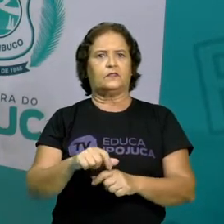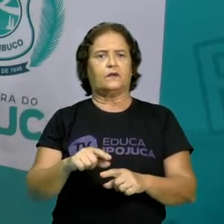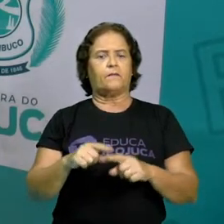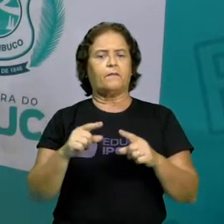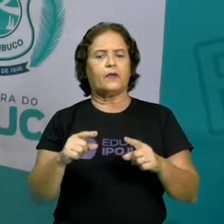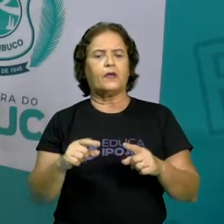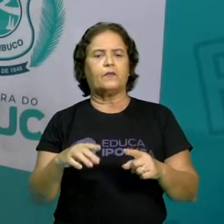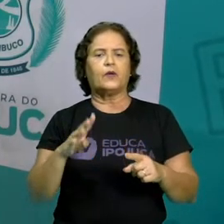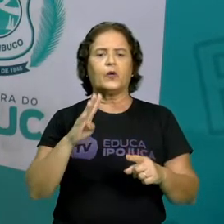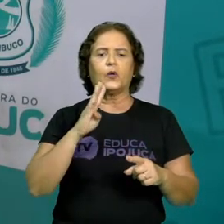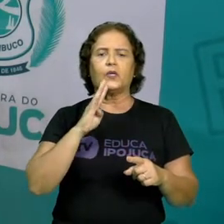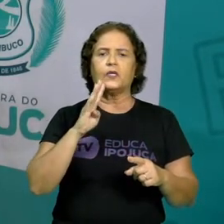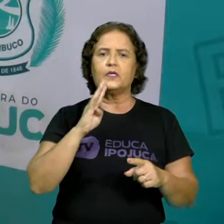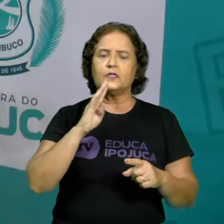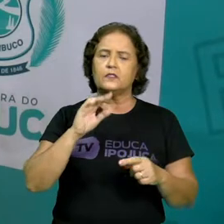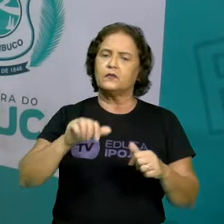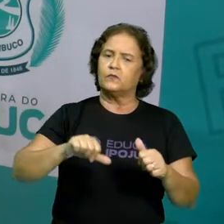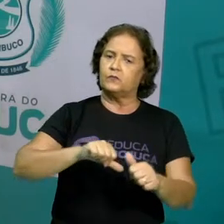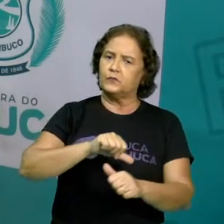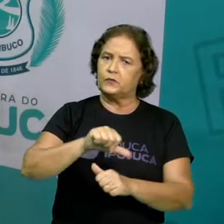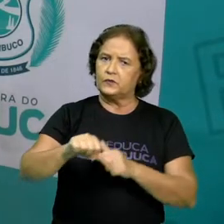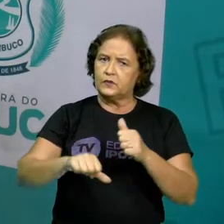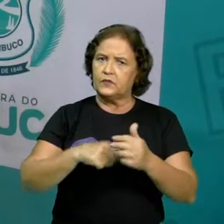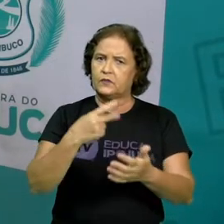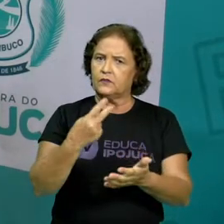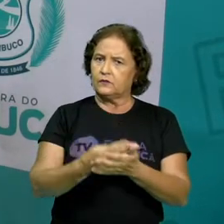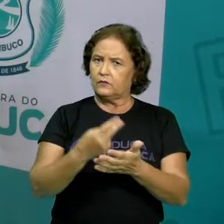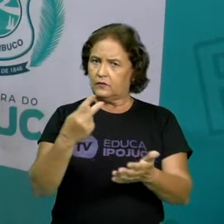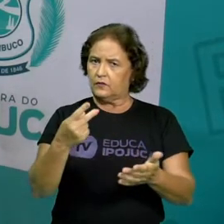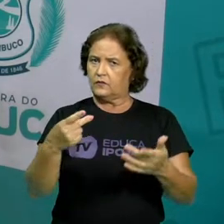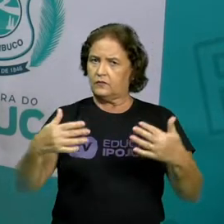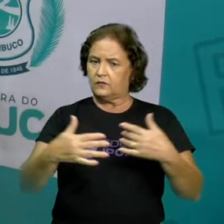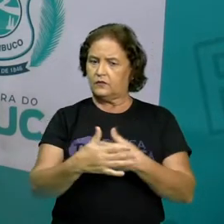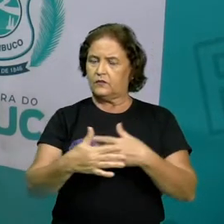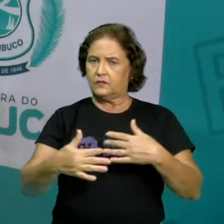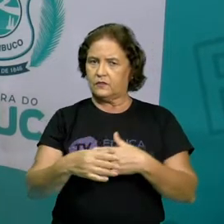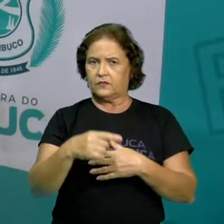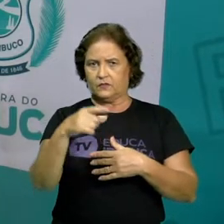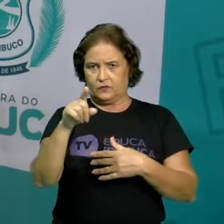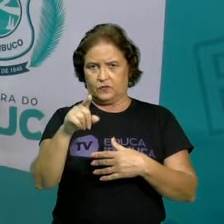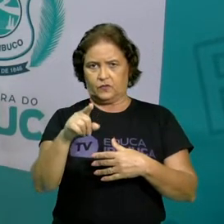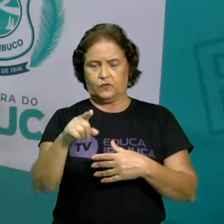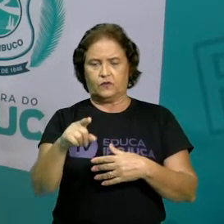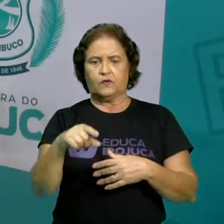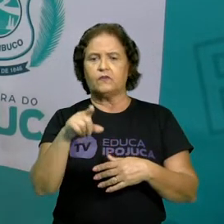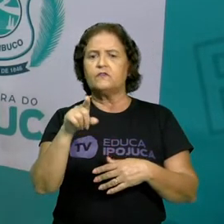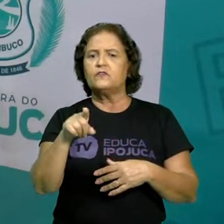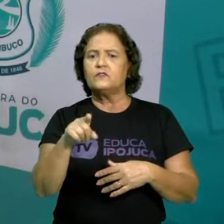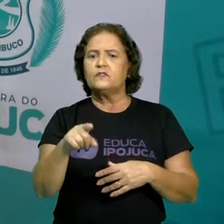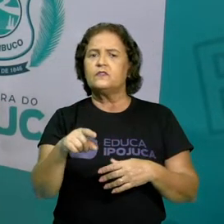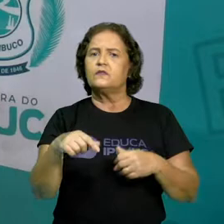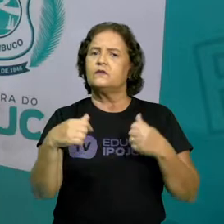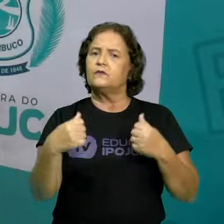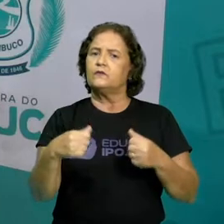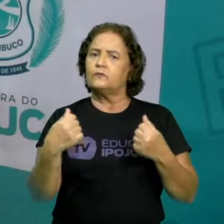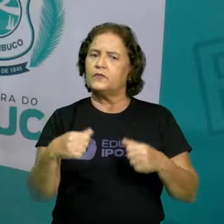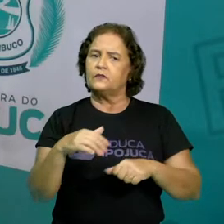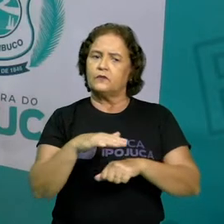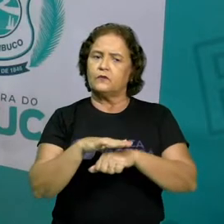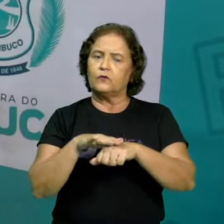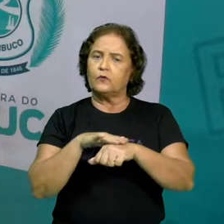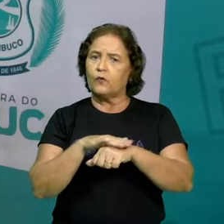conhecer algumas mudanças ocorridas aí na sua cidade, você pode conversar com alguns antigos moradores